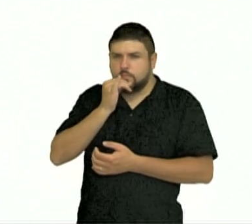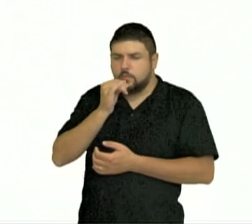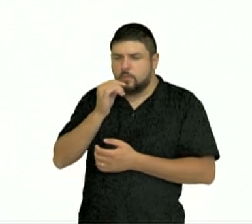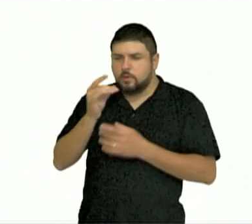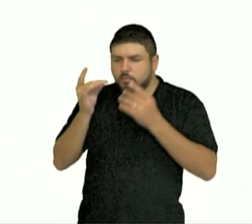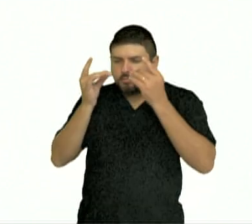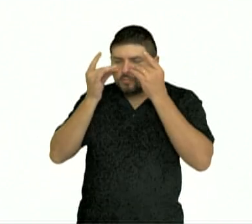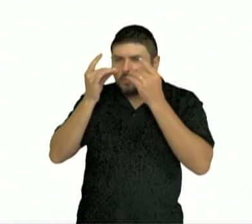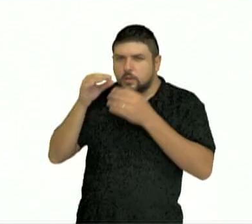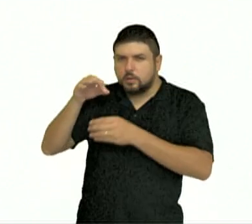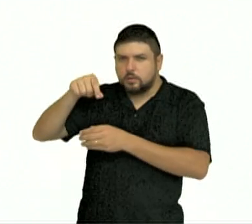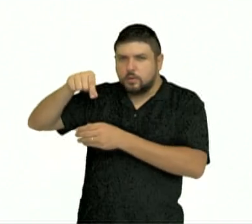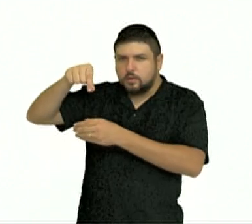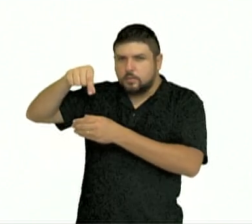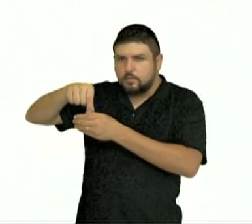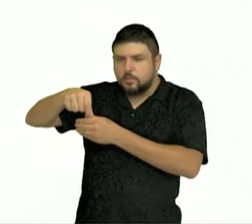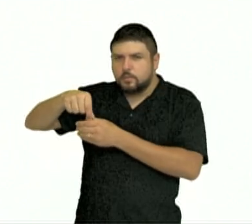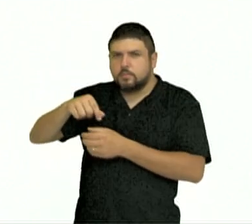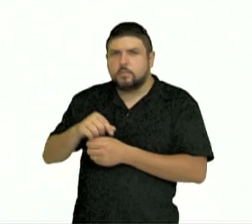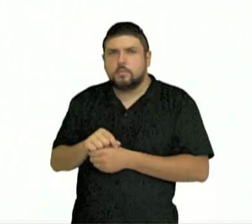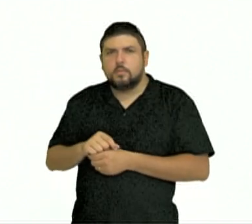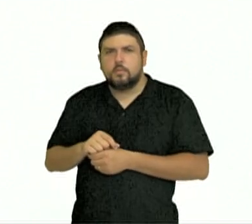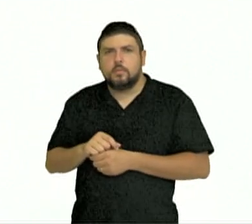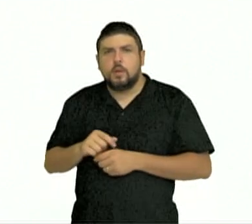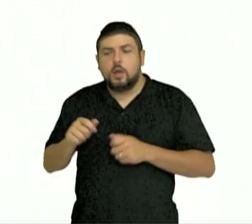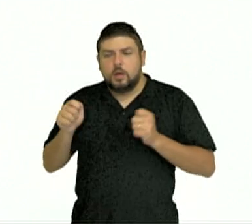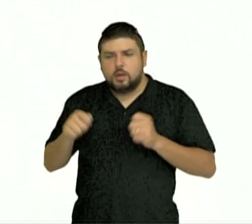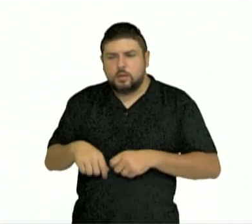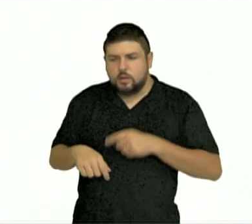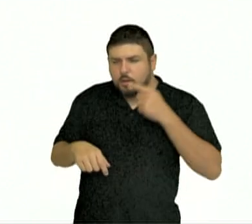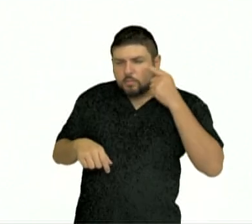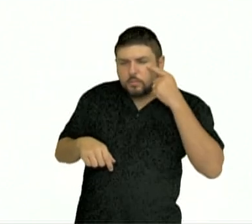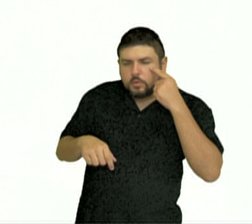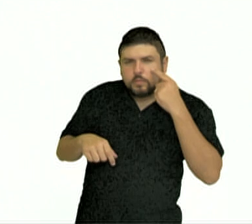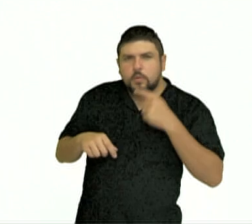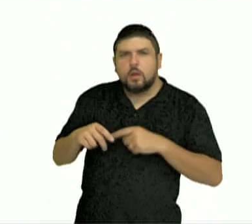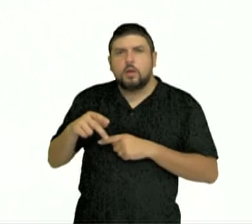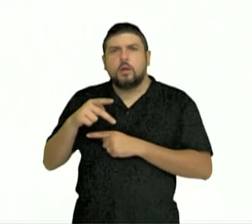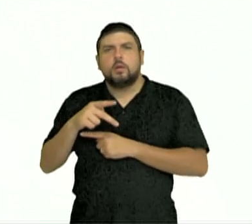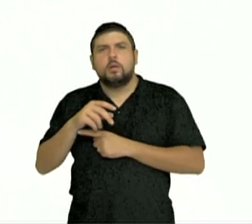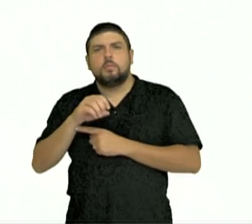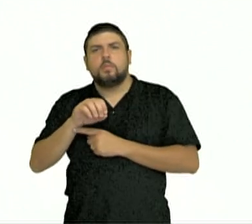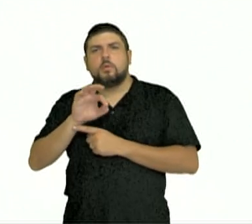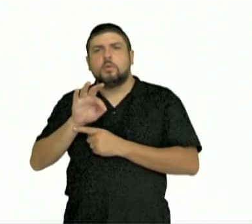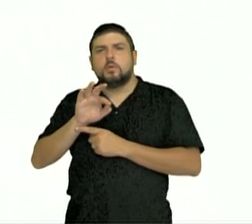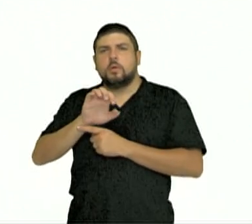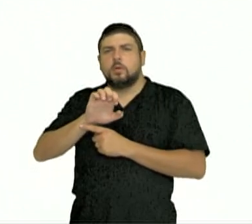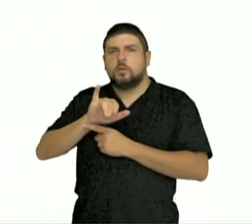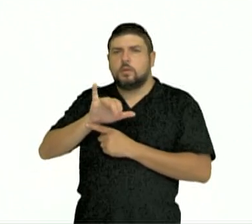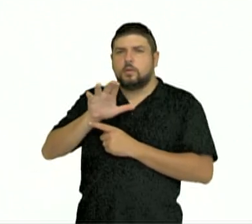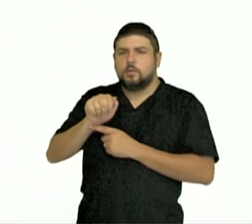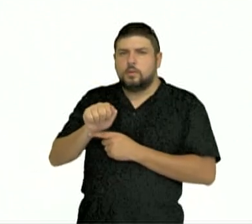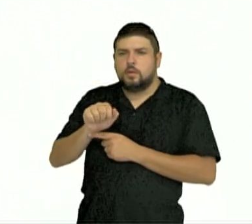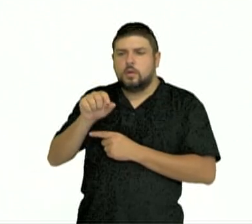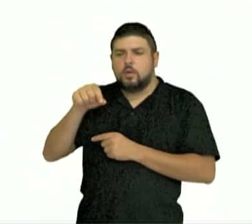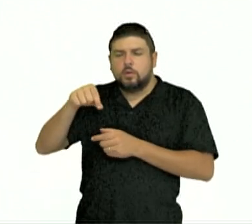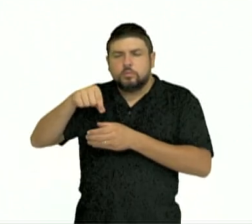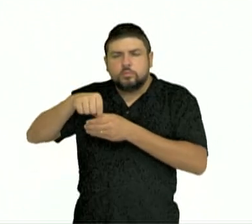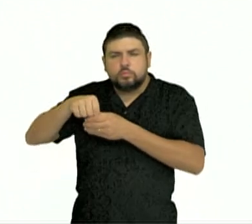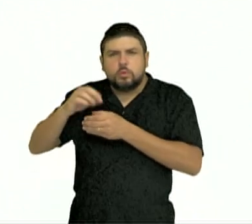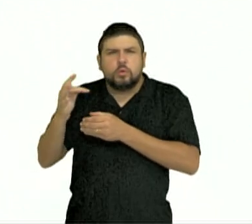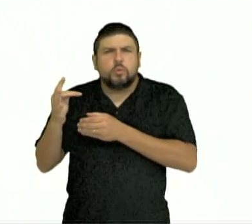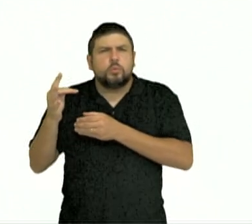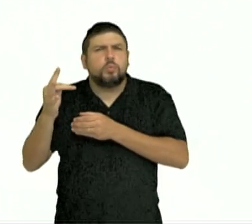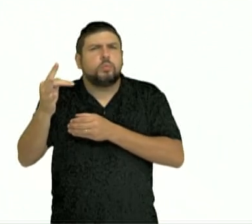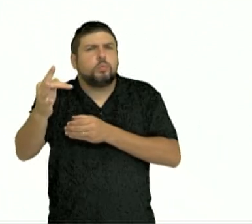nós podemos enxergar nela a potência dos objetos que ela pode vir a ser. Então, quando nós